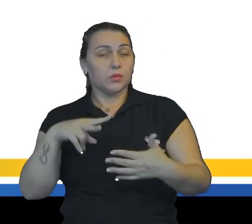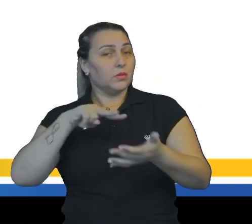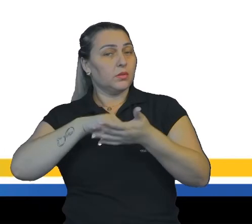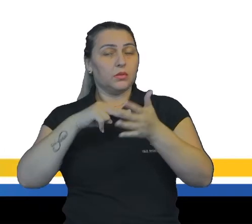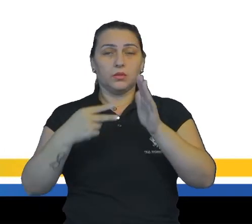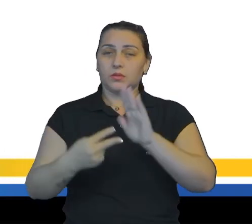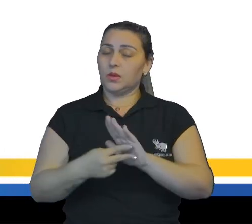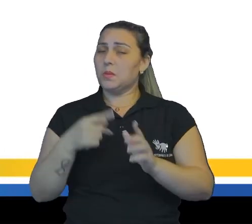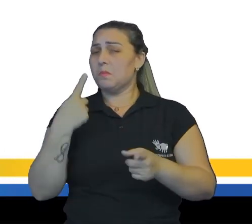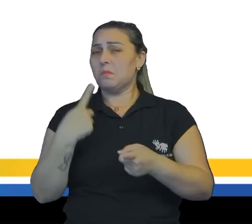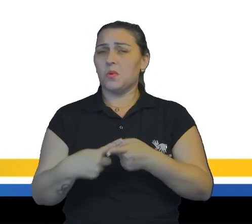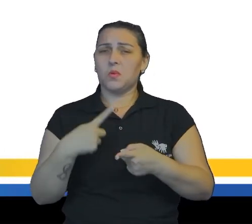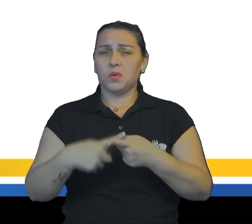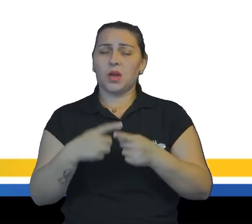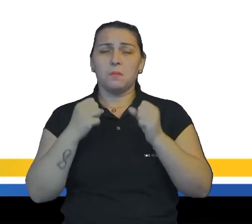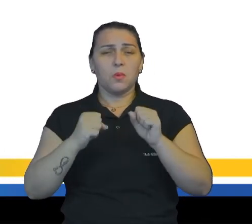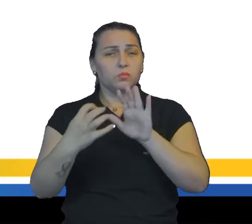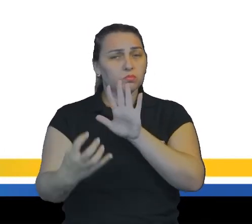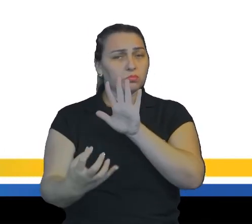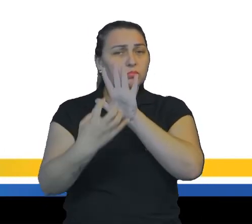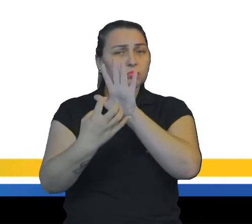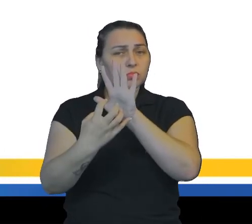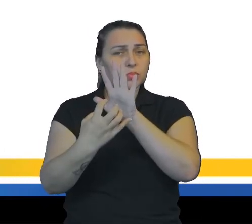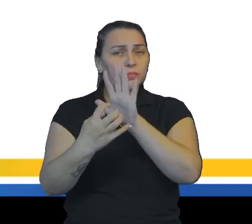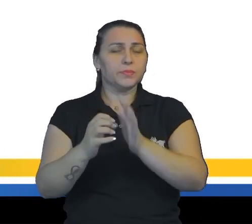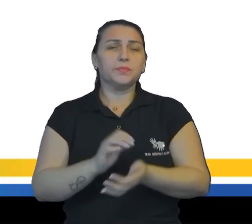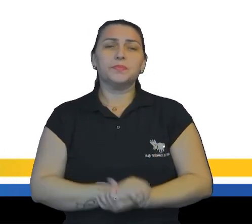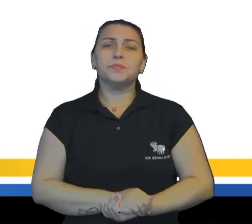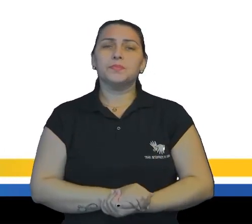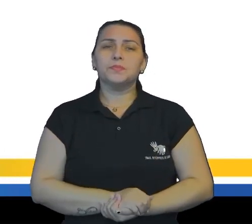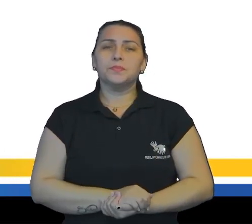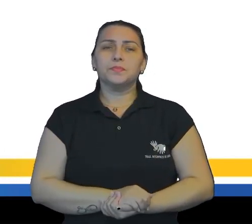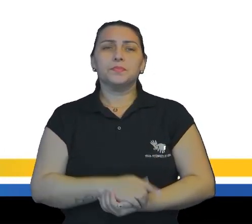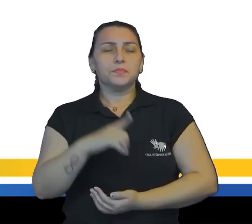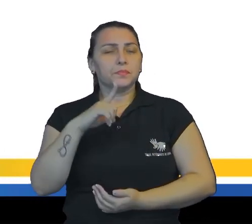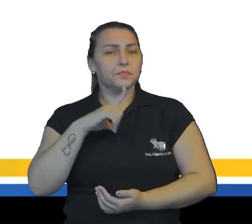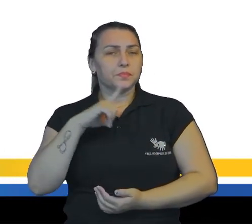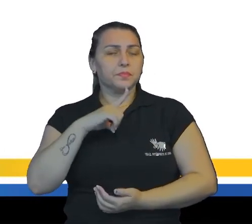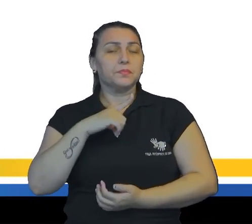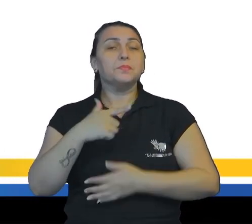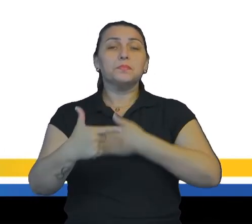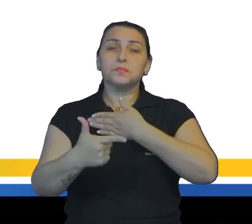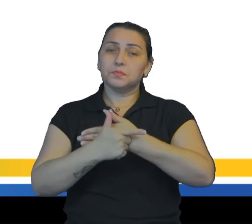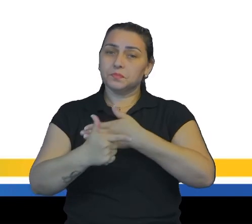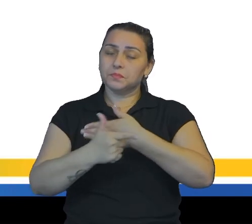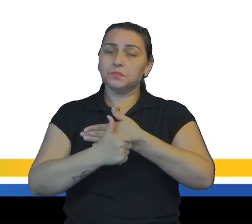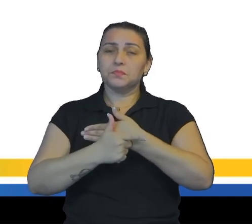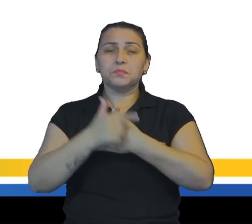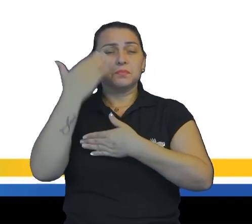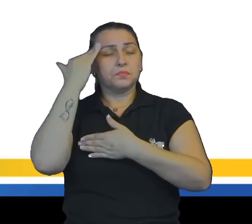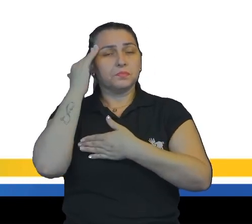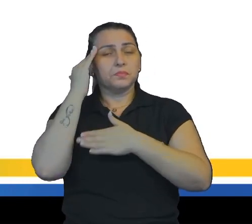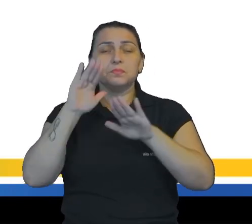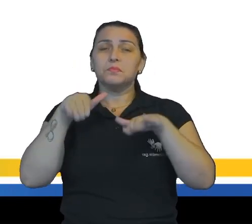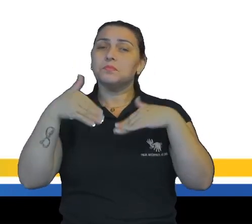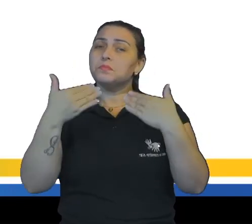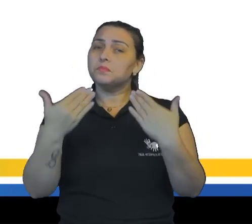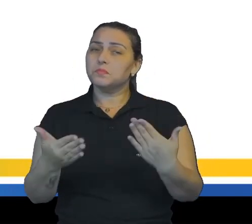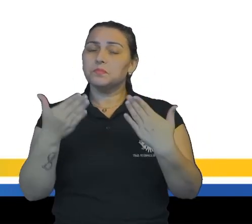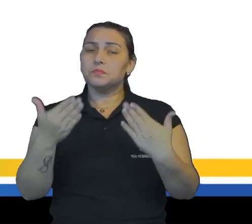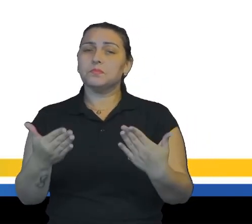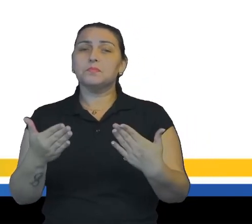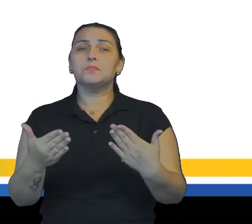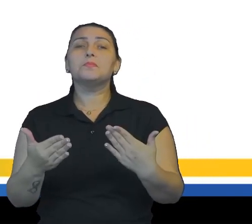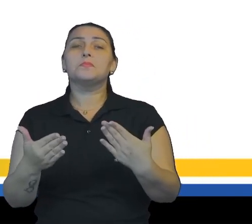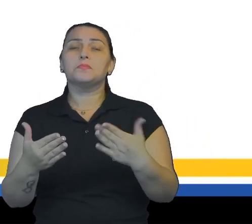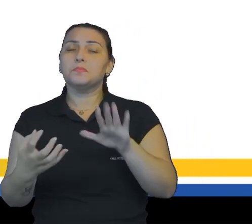expressão e por que pode ser classificado como hipérbole. Aqui você tem o papel de entender qual é o papel fundamental da